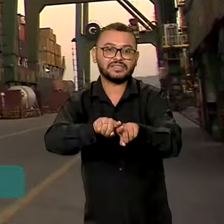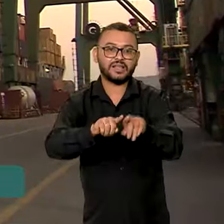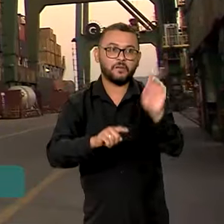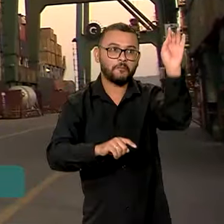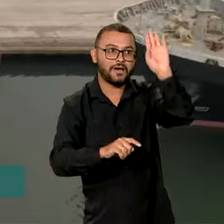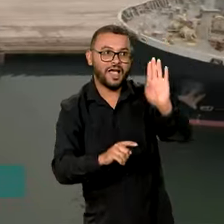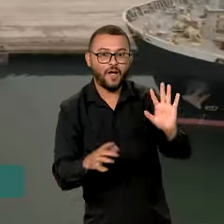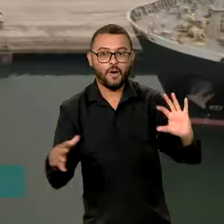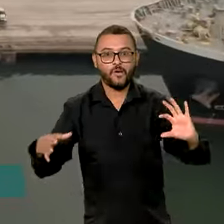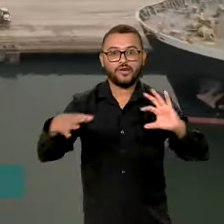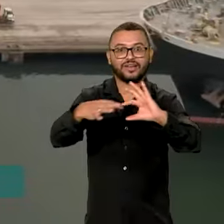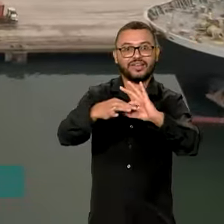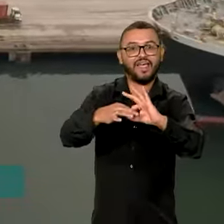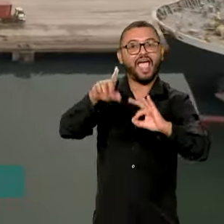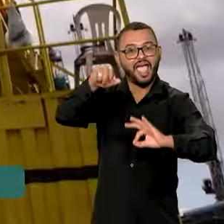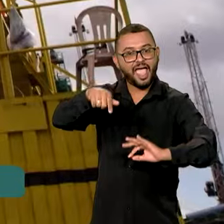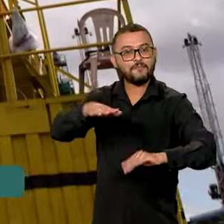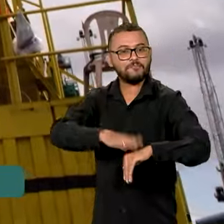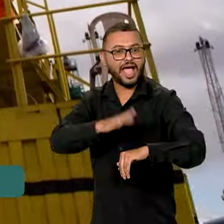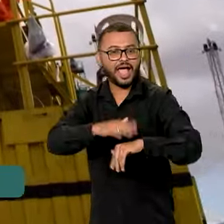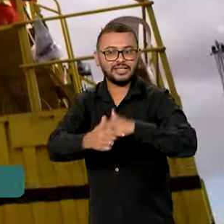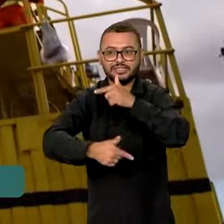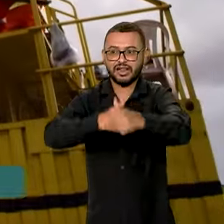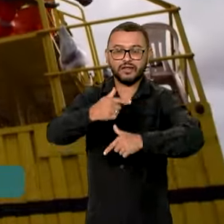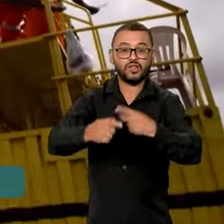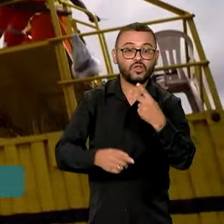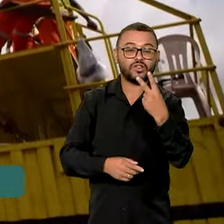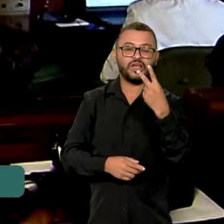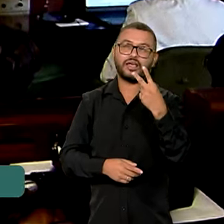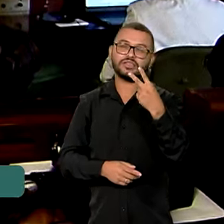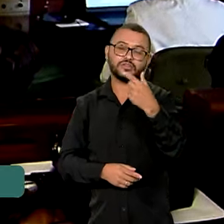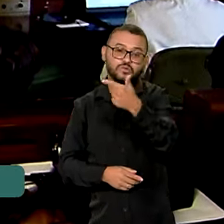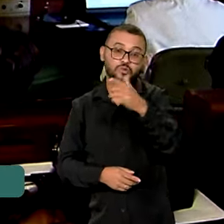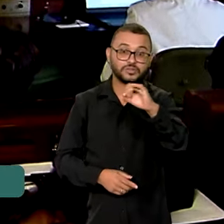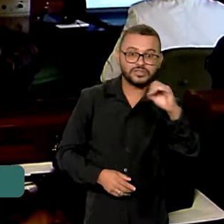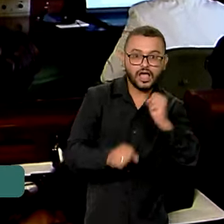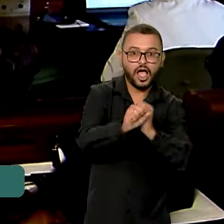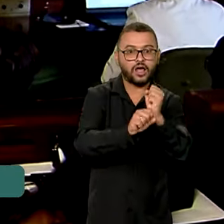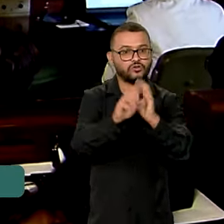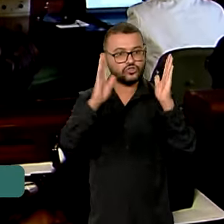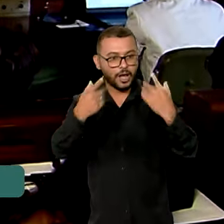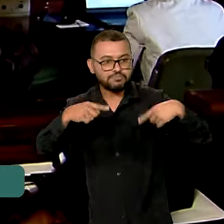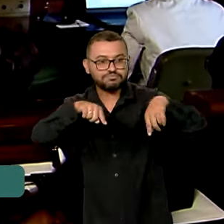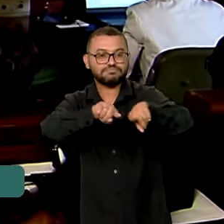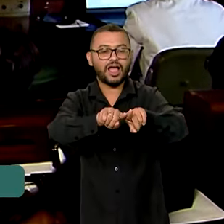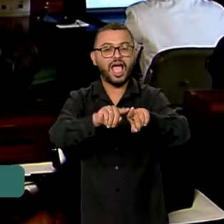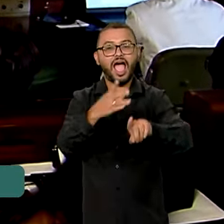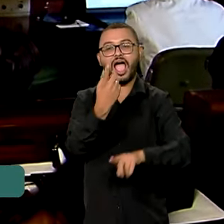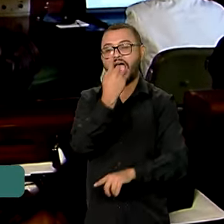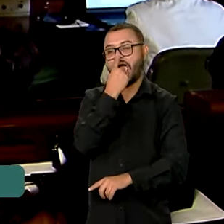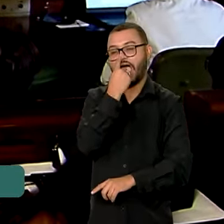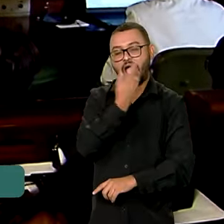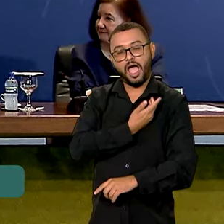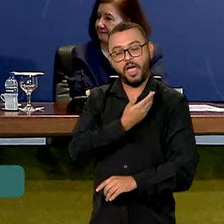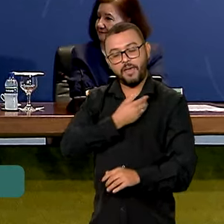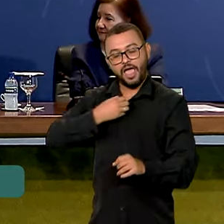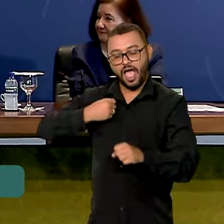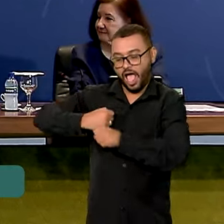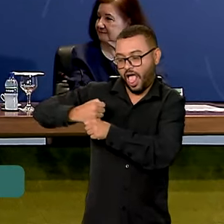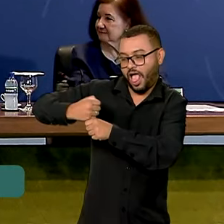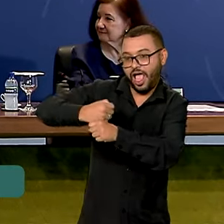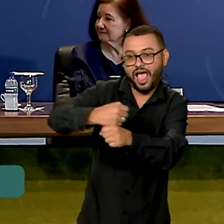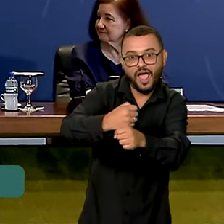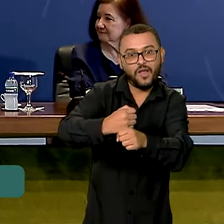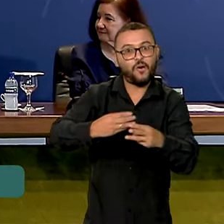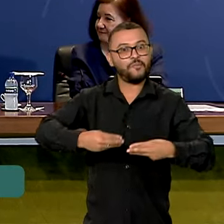Brasil. E essa parceria já dura dois séculos. E em comemoração a essa amizade de longa data, o